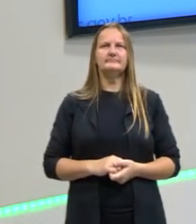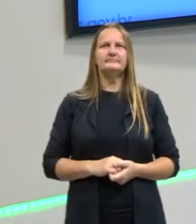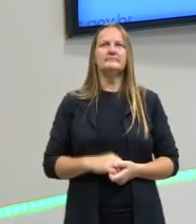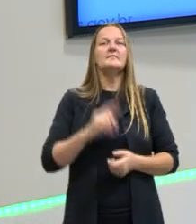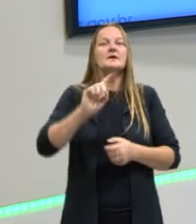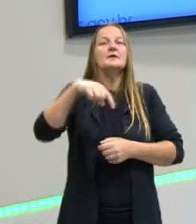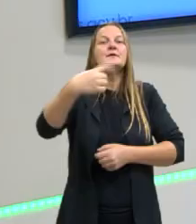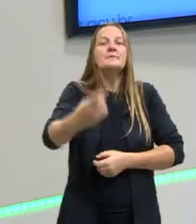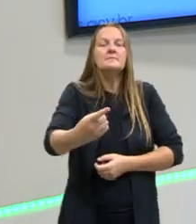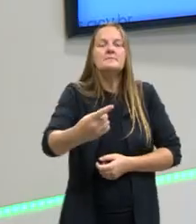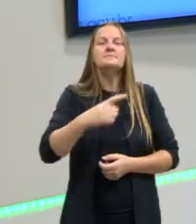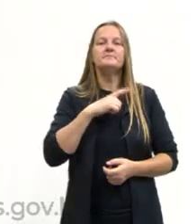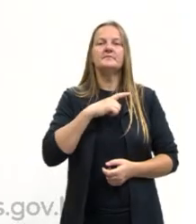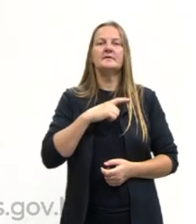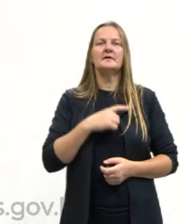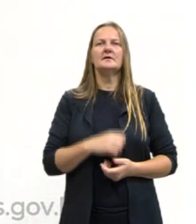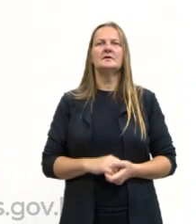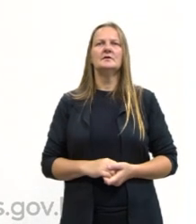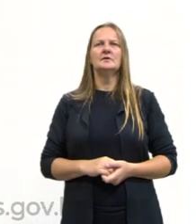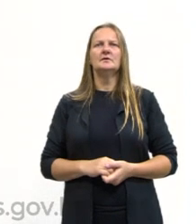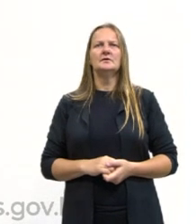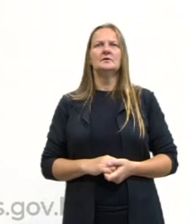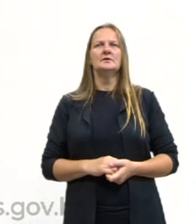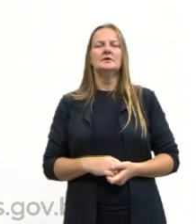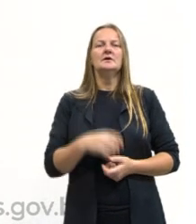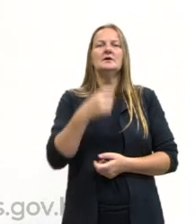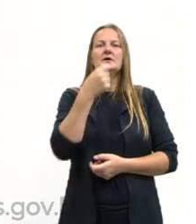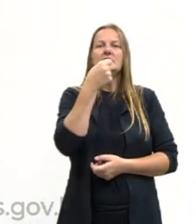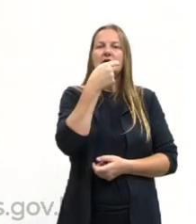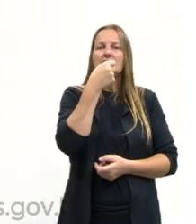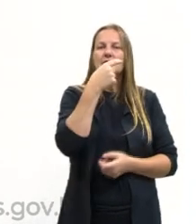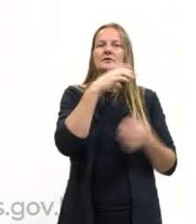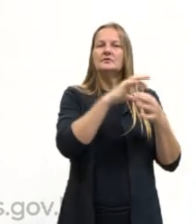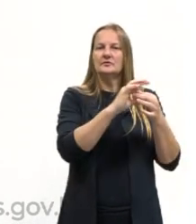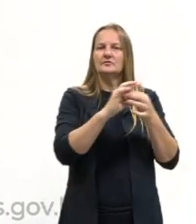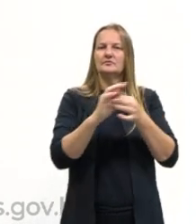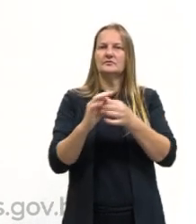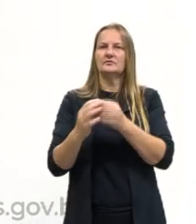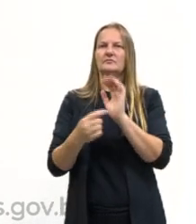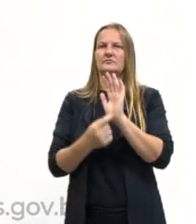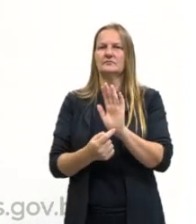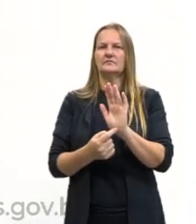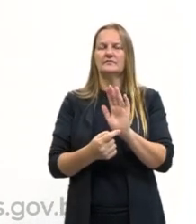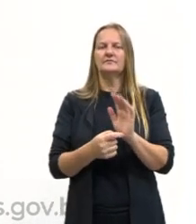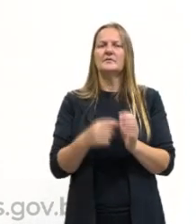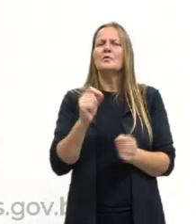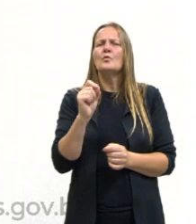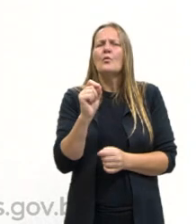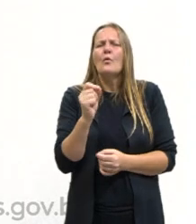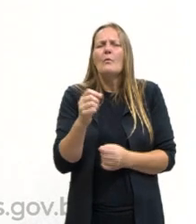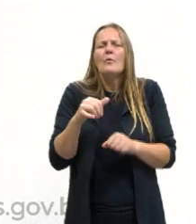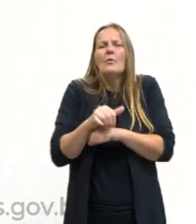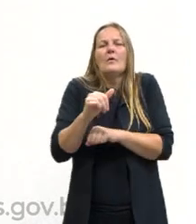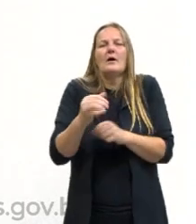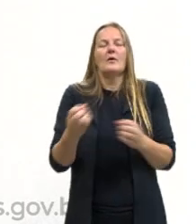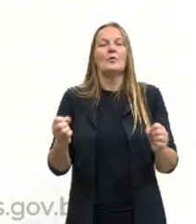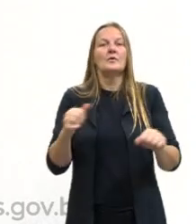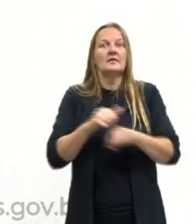Depois, a gente tem o que a gente chama de ironia de situação. Quando é que ela acontece?